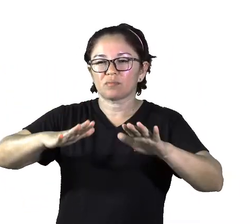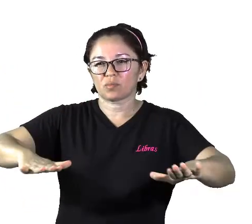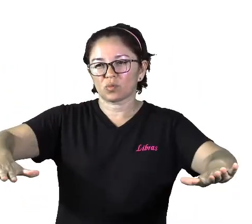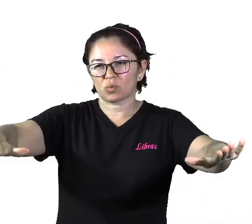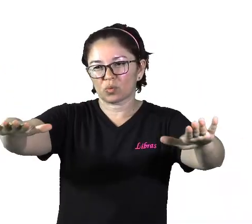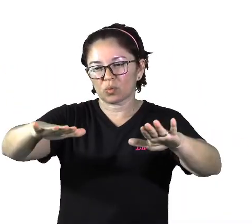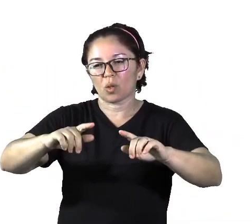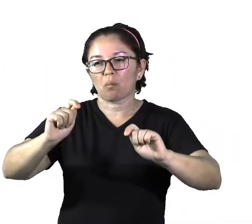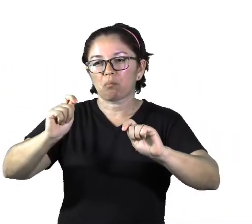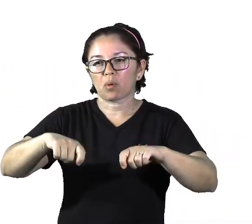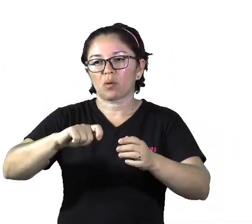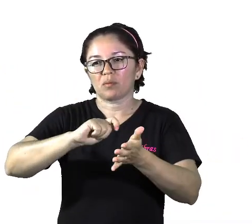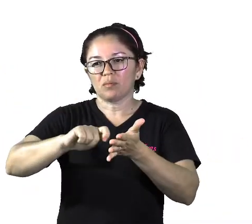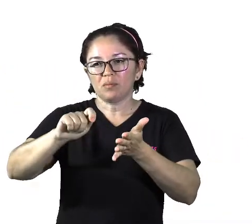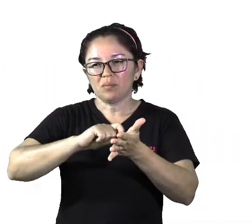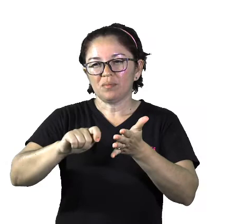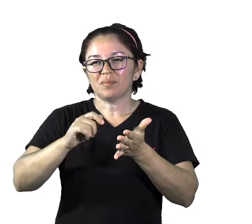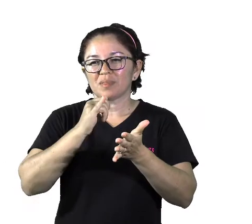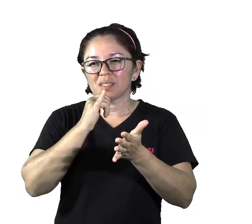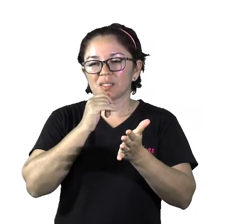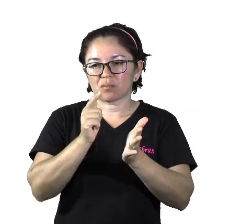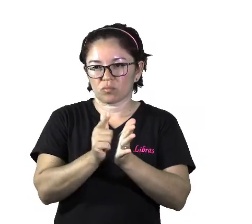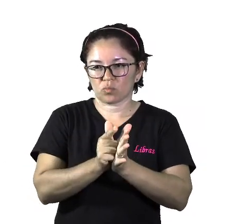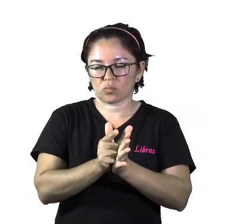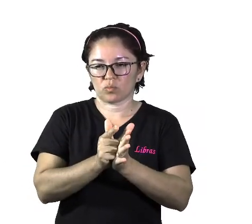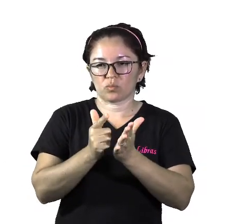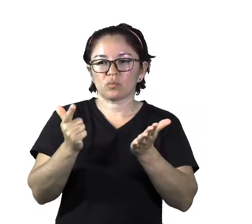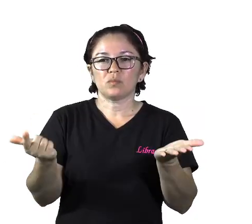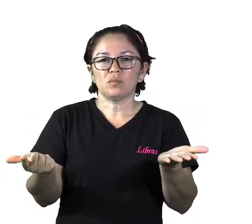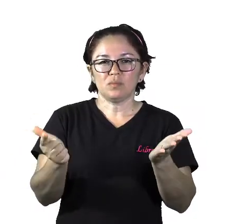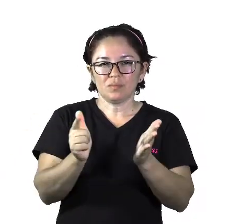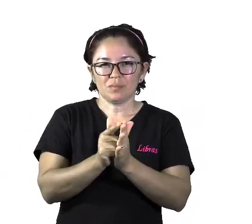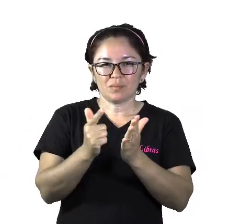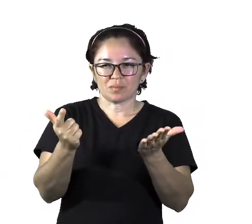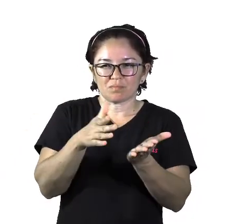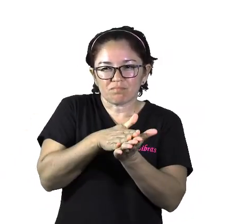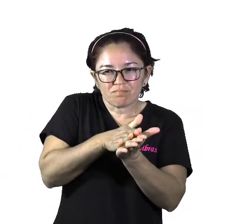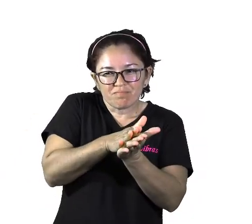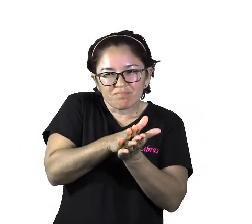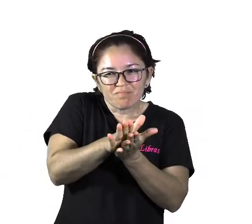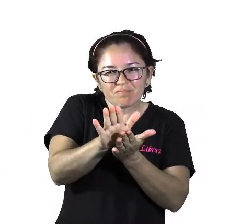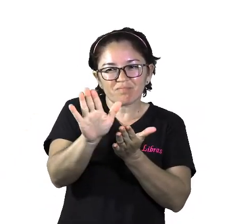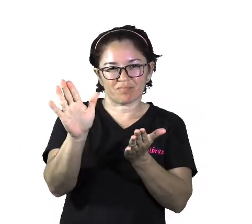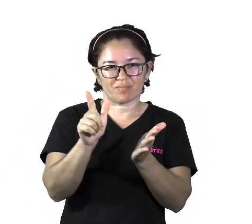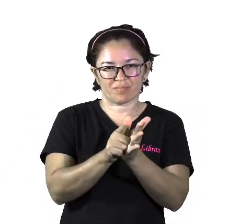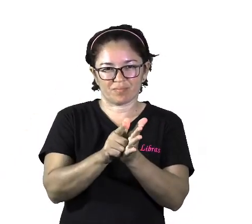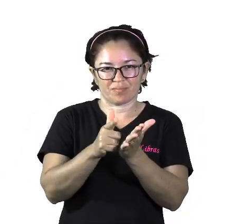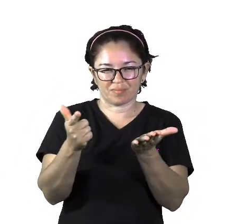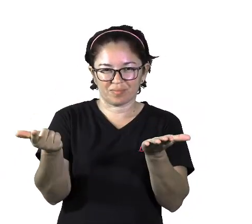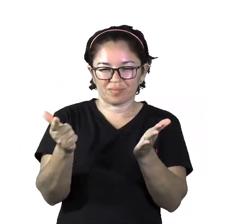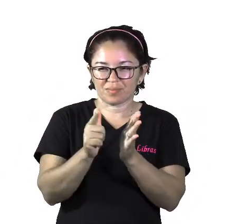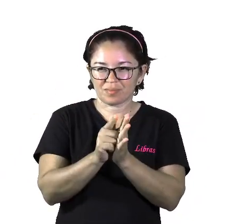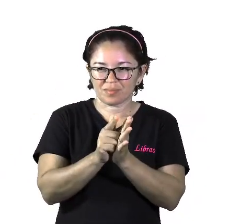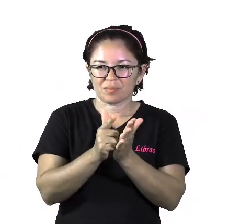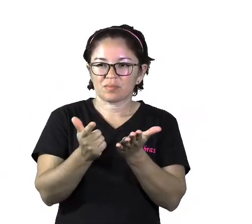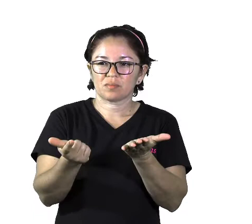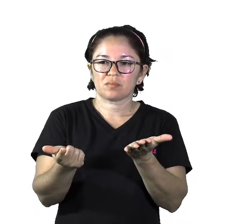escritos. A gente tem um jornal impresso que representa esse meio de comunicação. Os